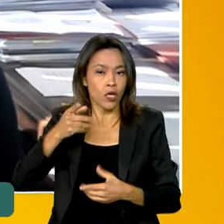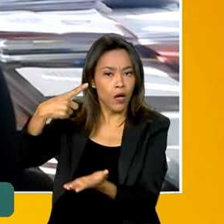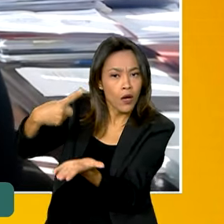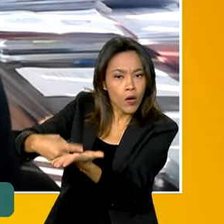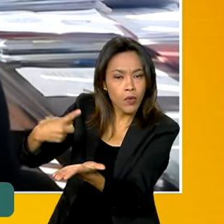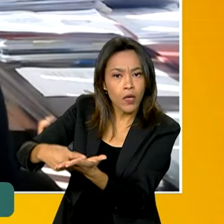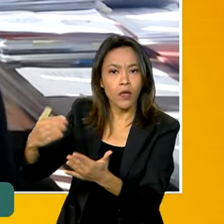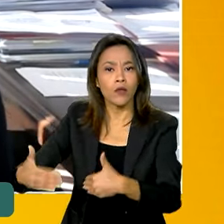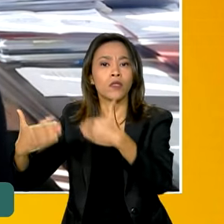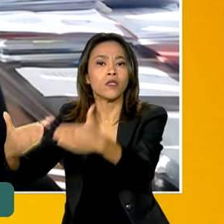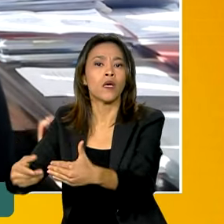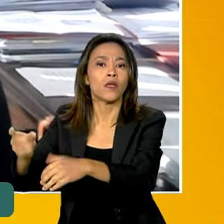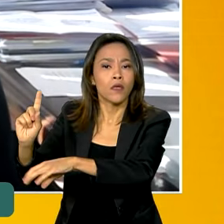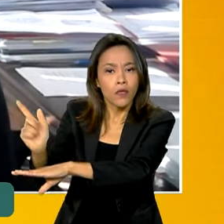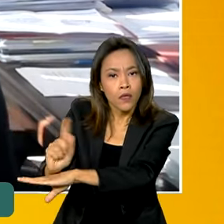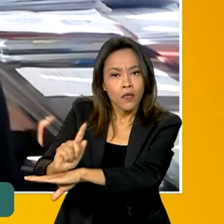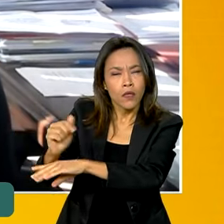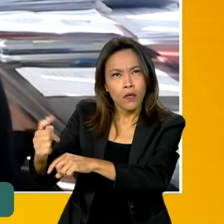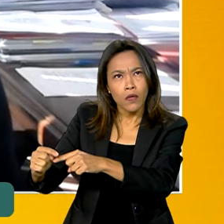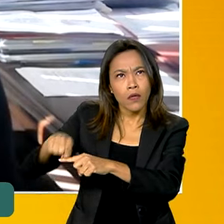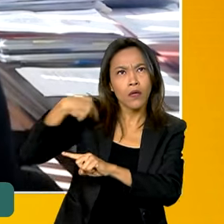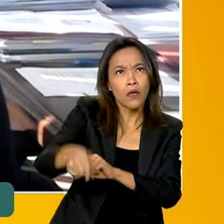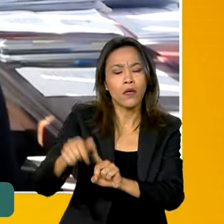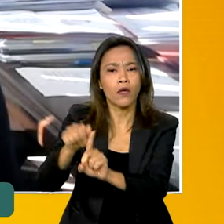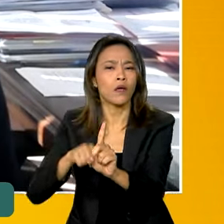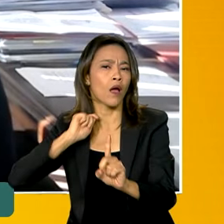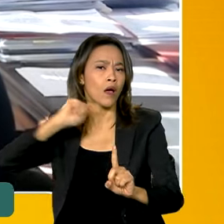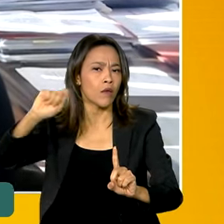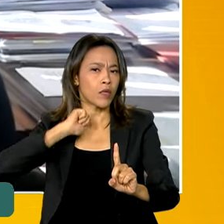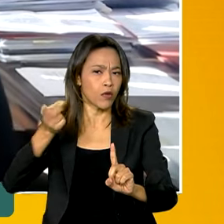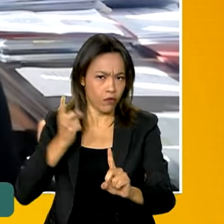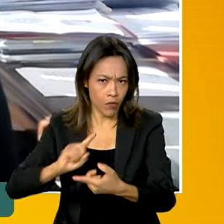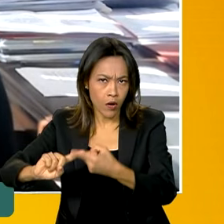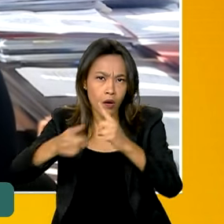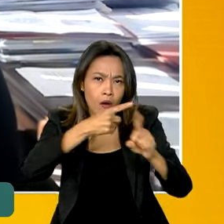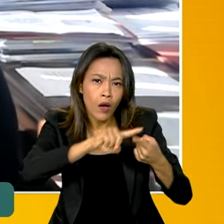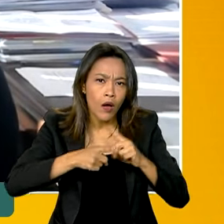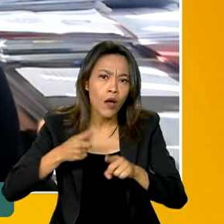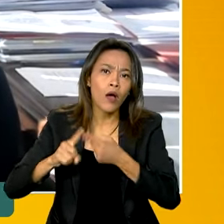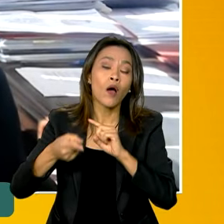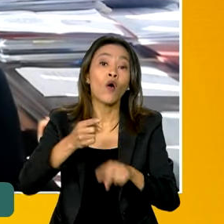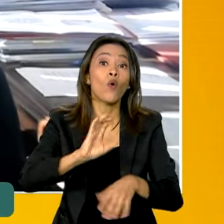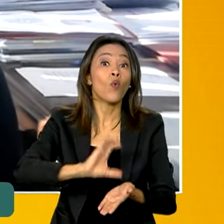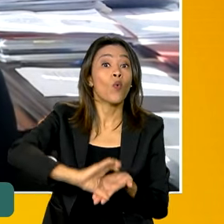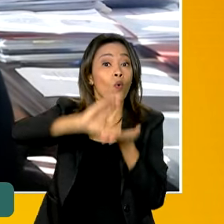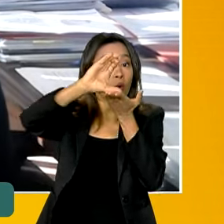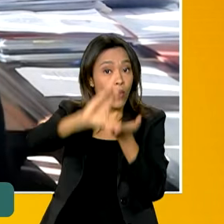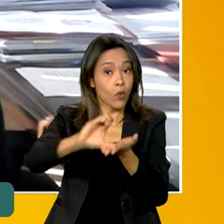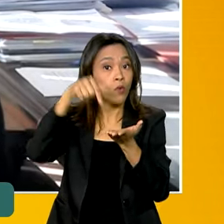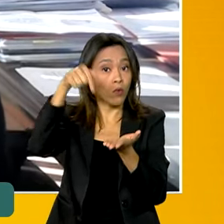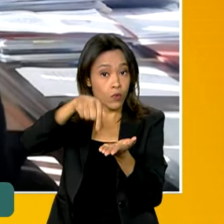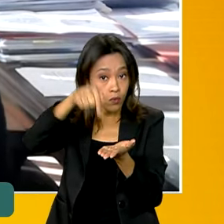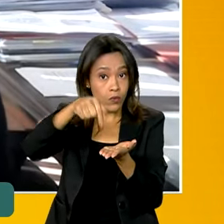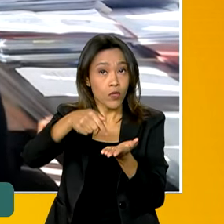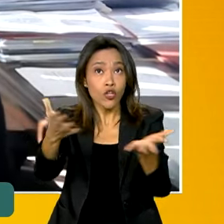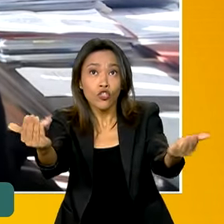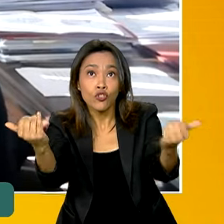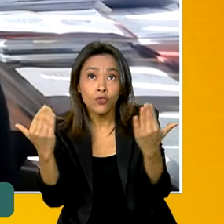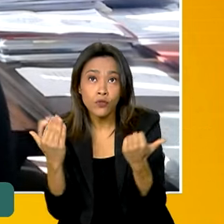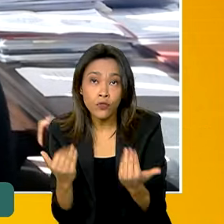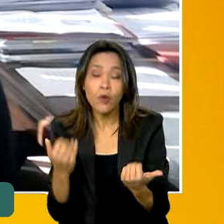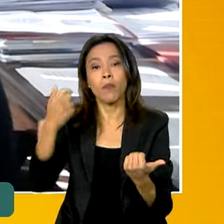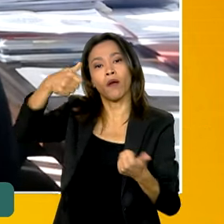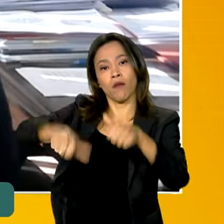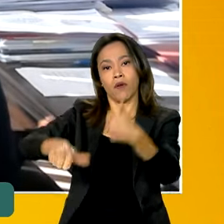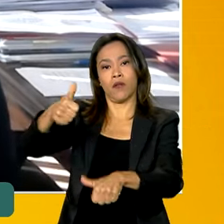em abril do ano que vem nós vamos dedicar ao Fórum Interconselho totalmente à revisão participativa do PPA.